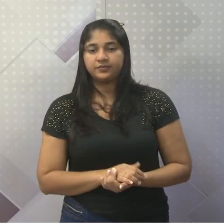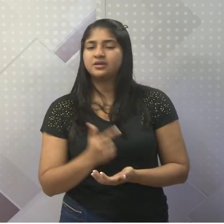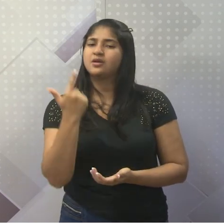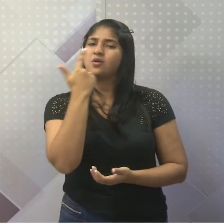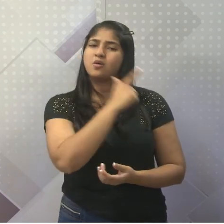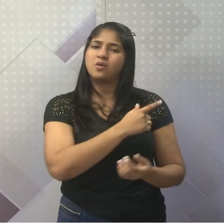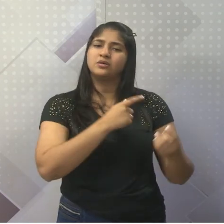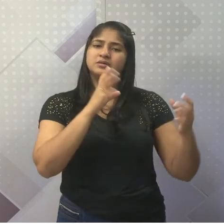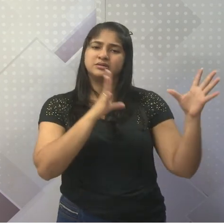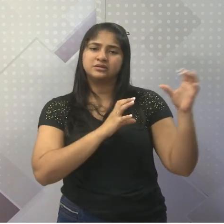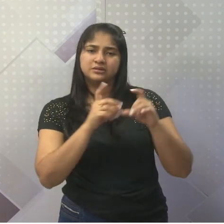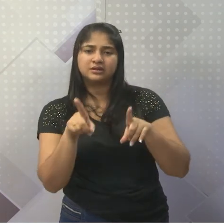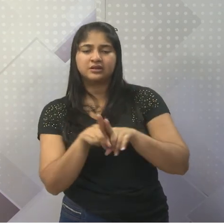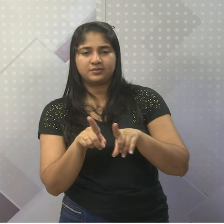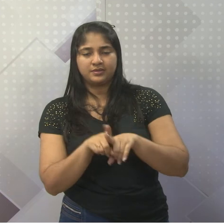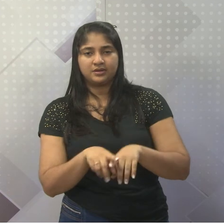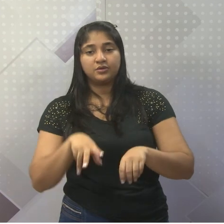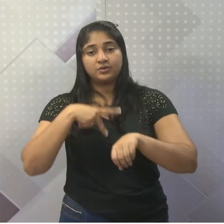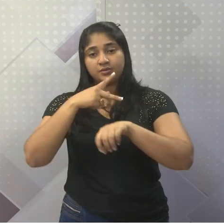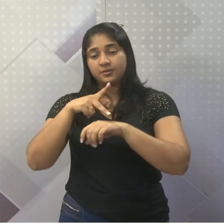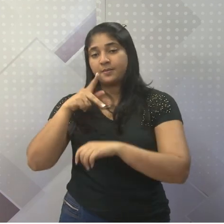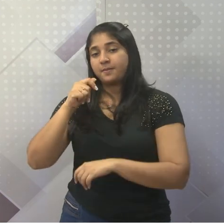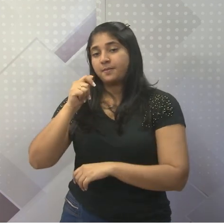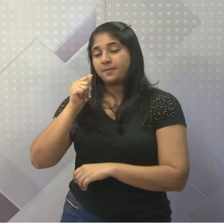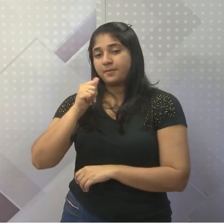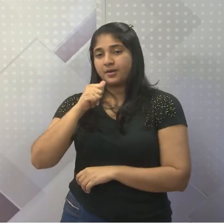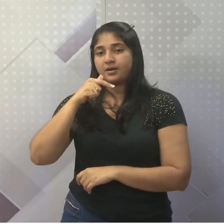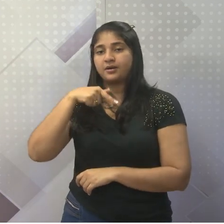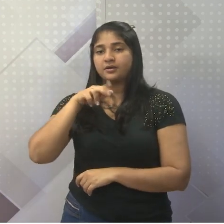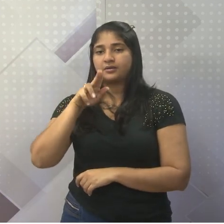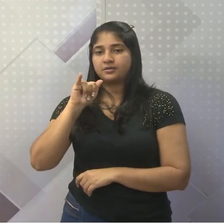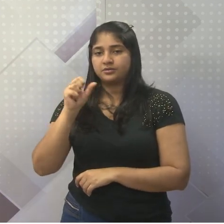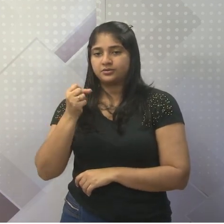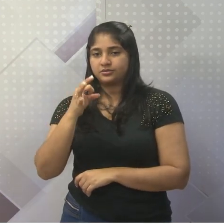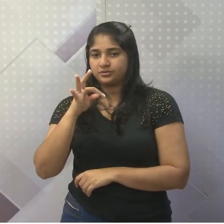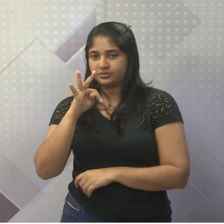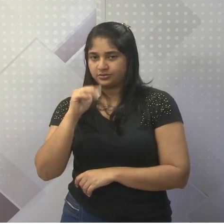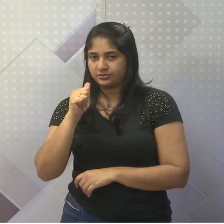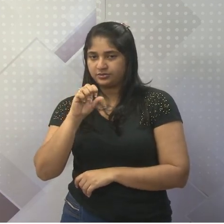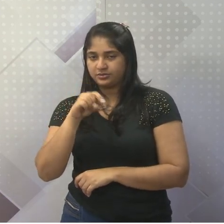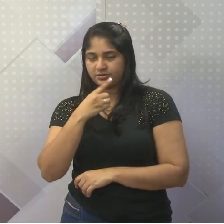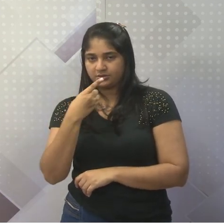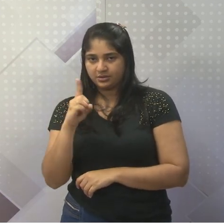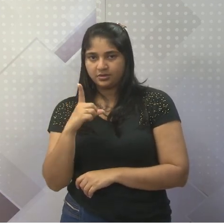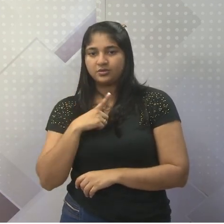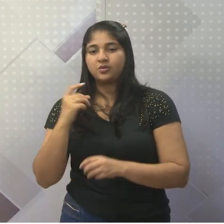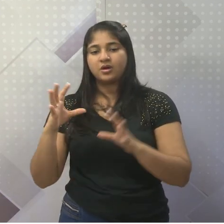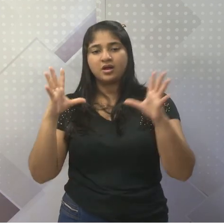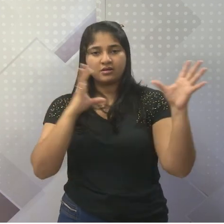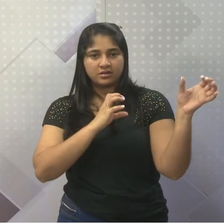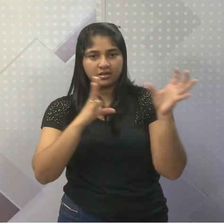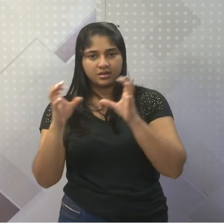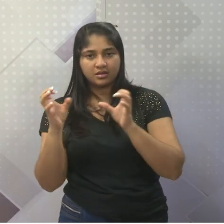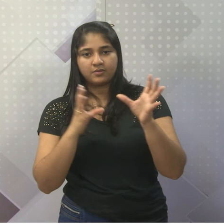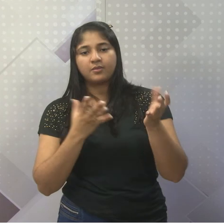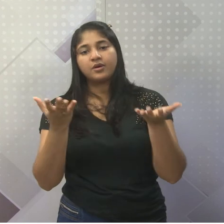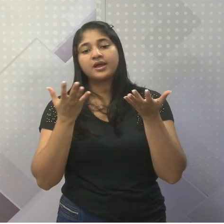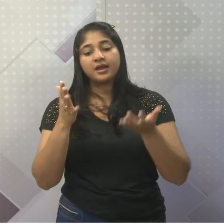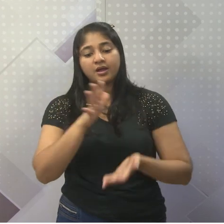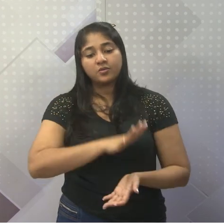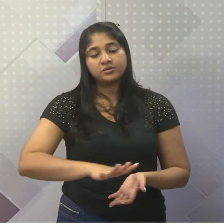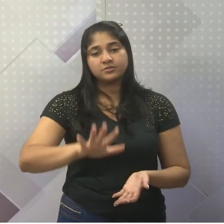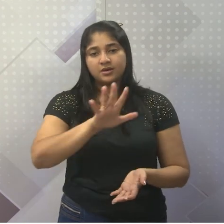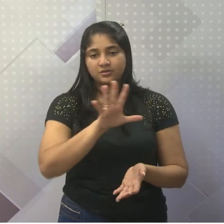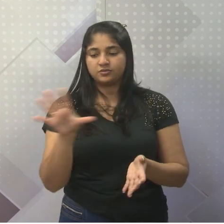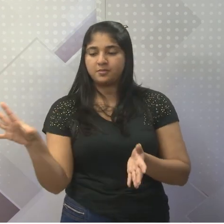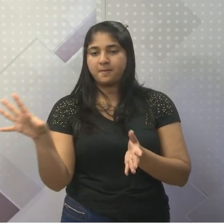tem. No Paquistão, por exemplo, existe a guerrilha muçulmana separatista, que é justamente lutando para anexar a região da Caximira ao